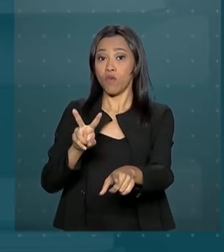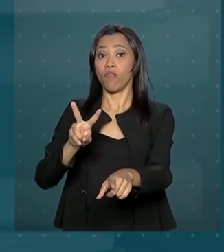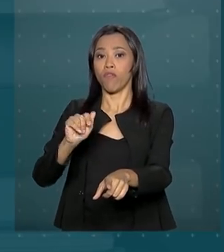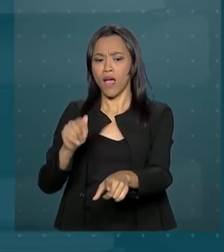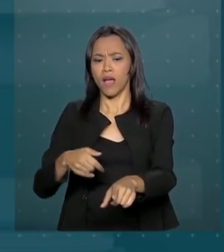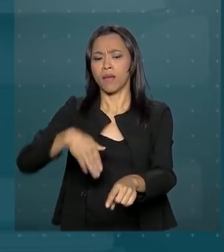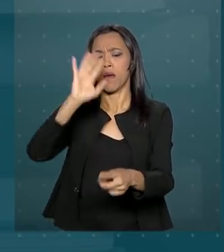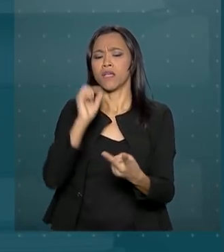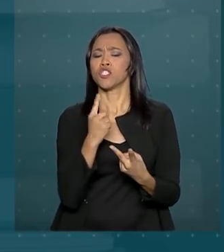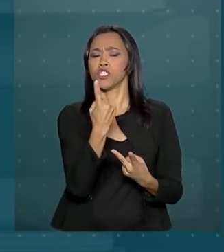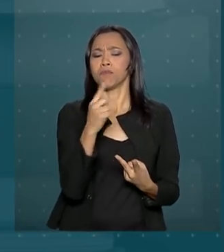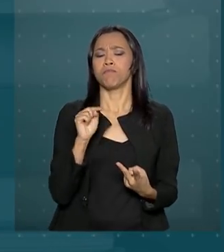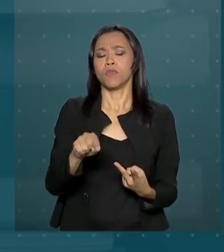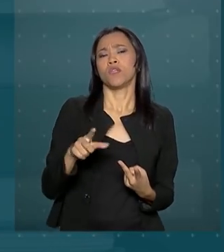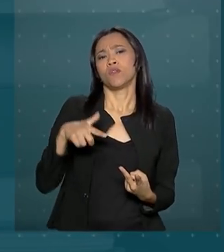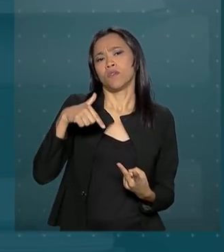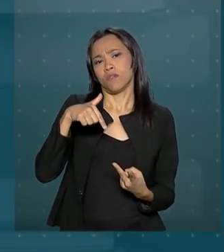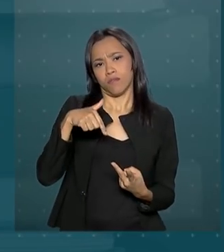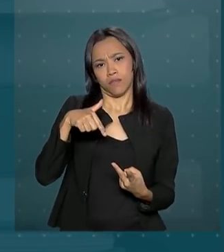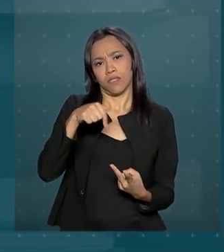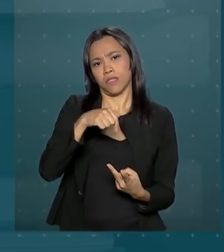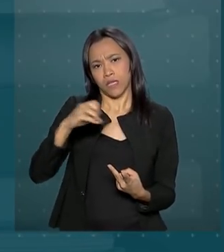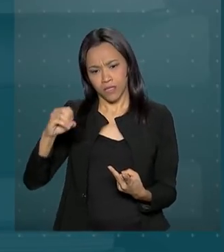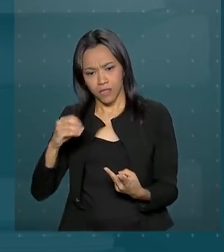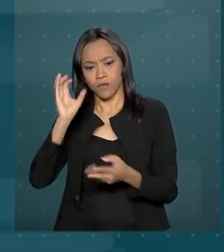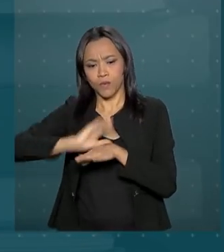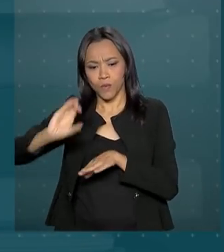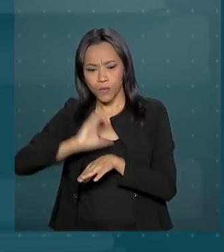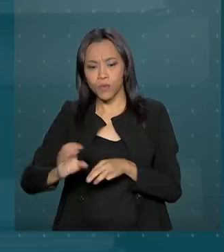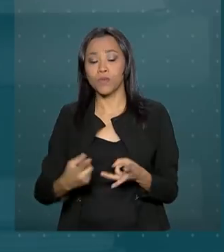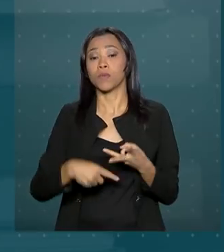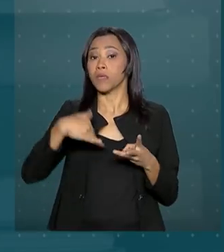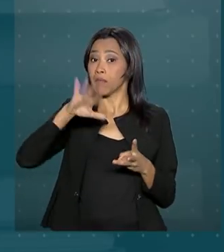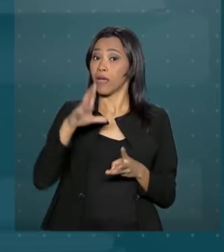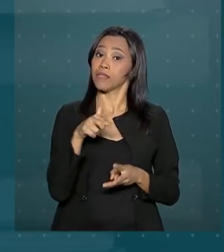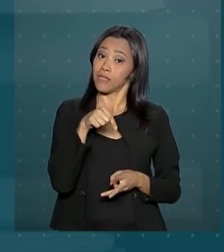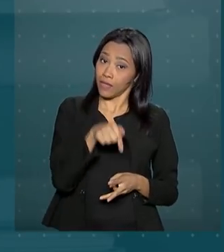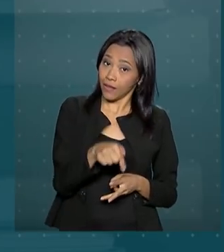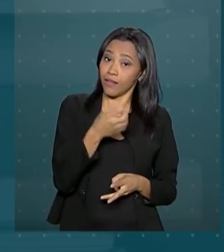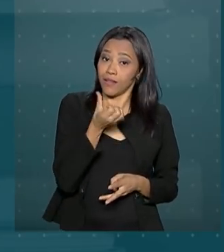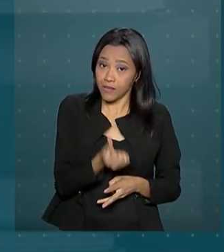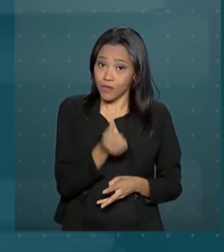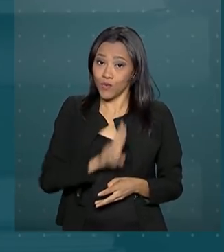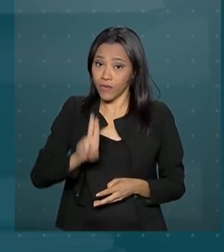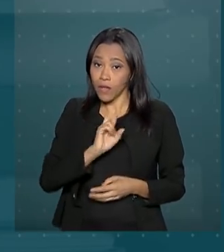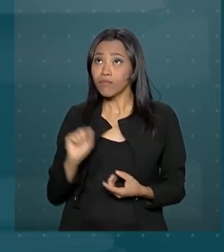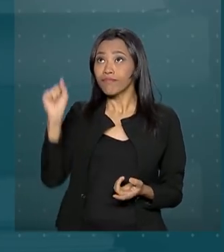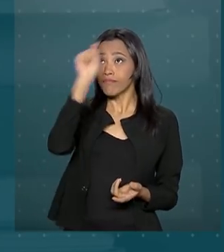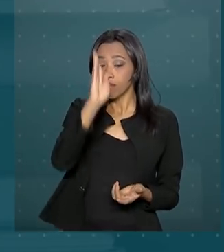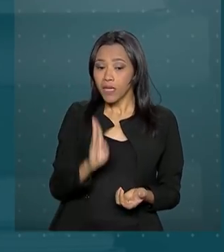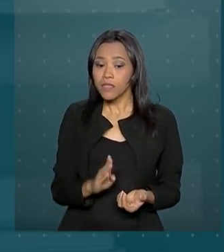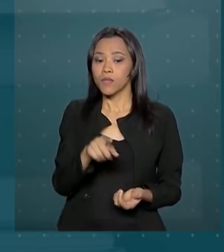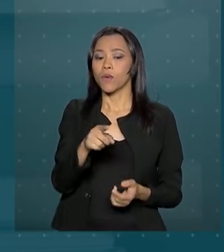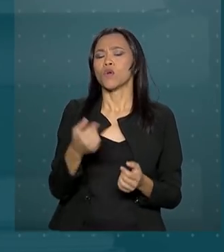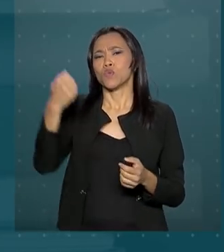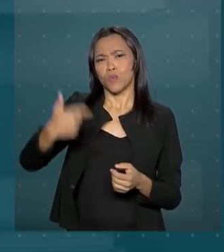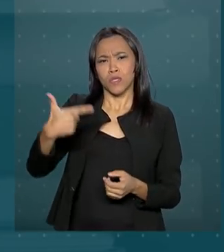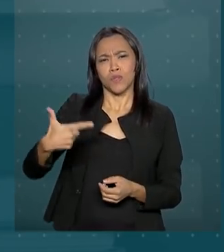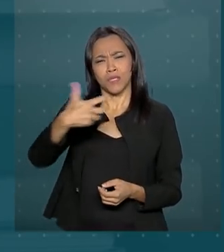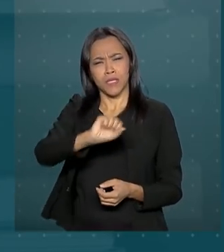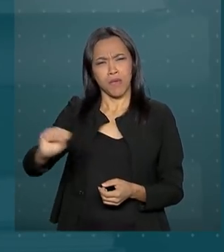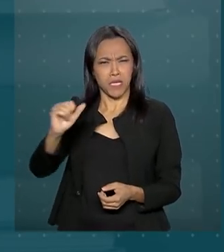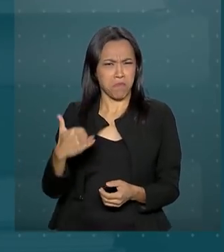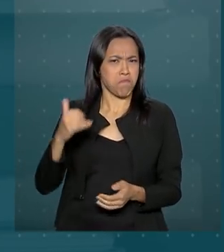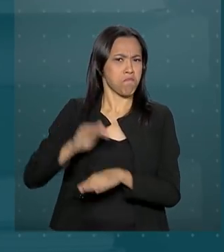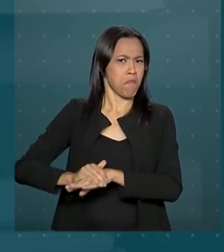cursos de 76 instituições de ensino superior. Os números são os maiores para o segundo semestre desde que o